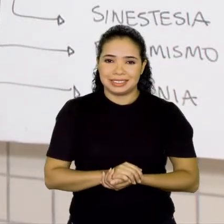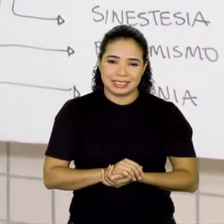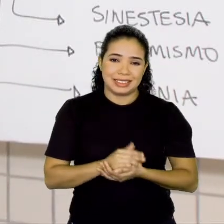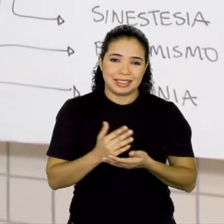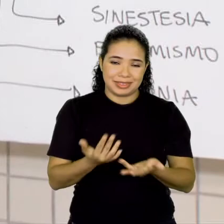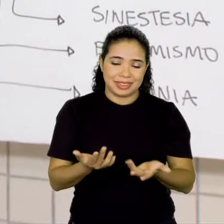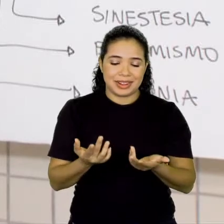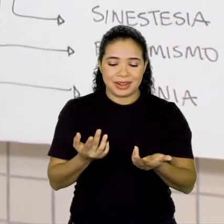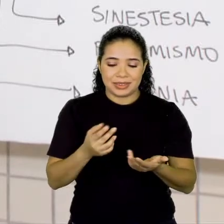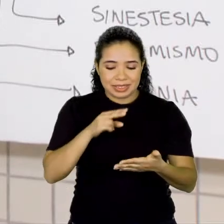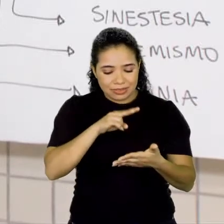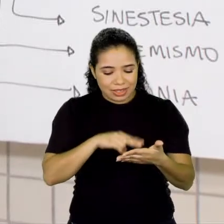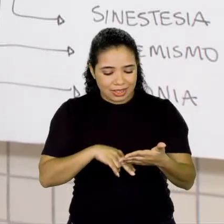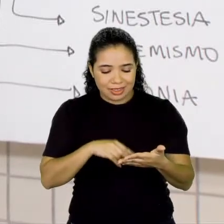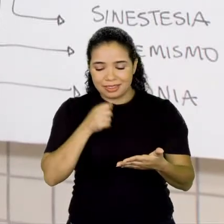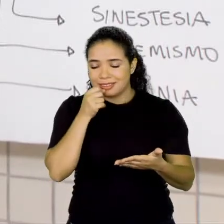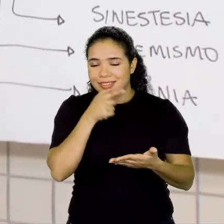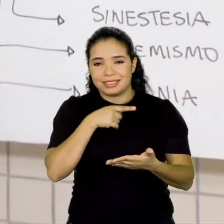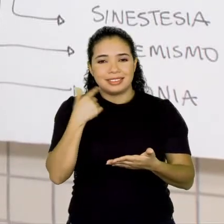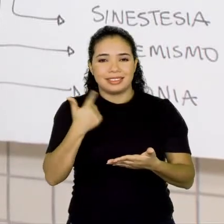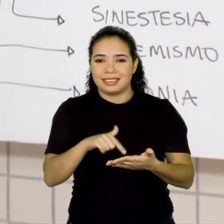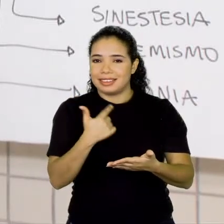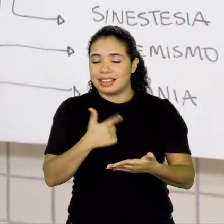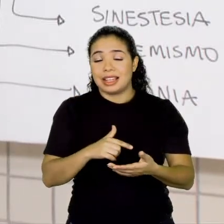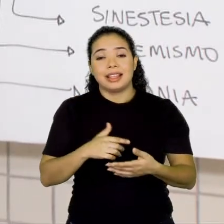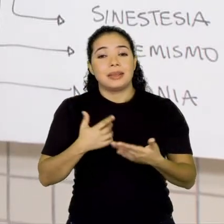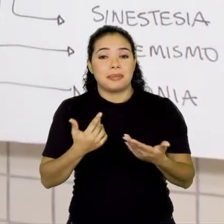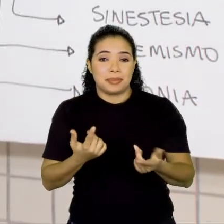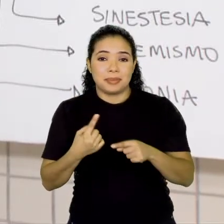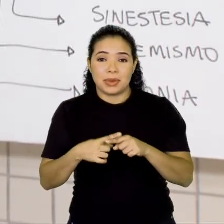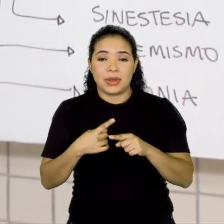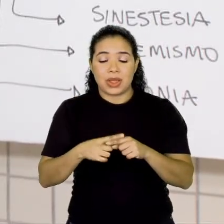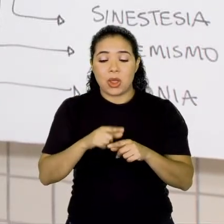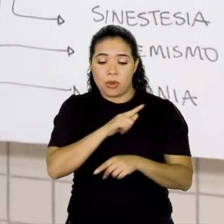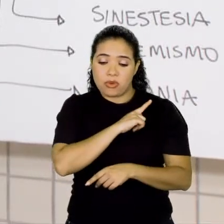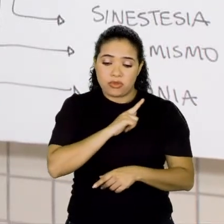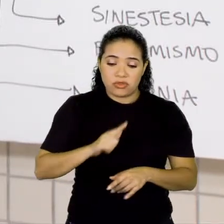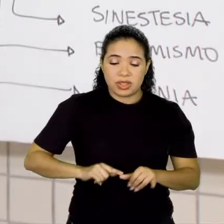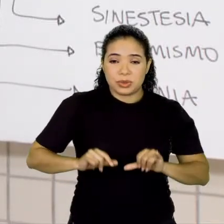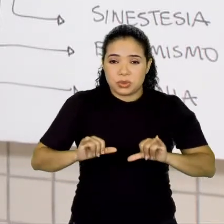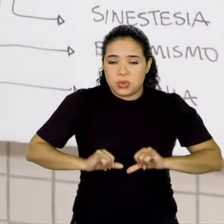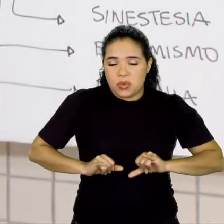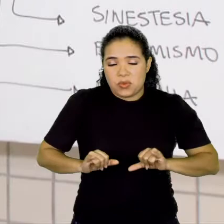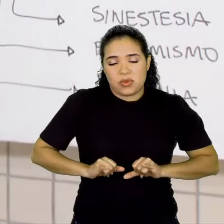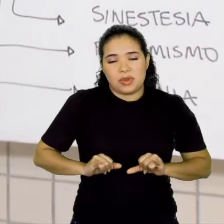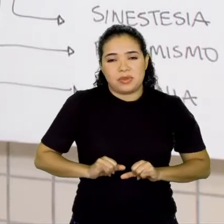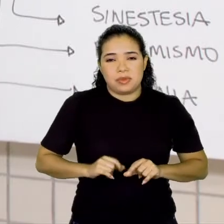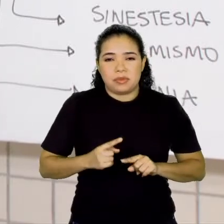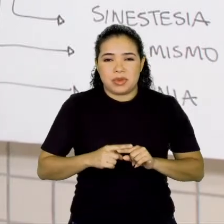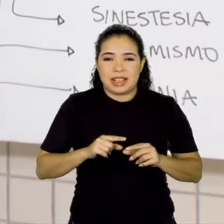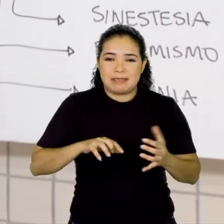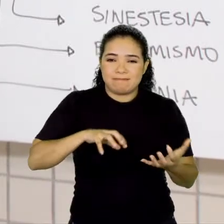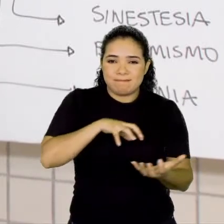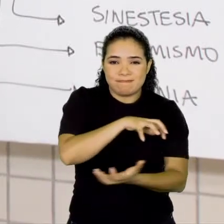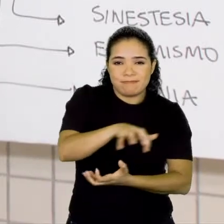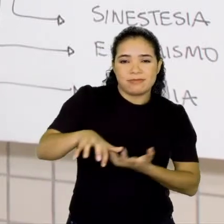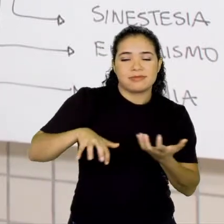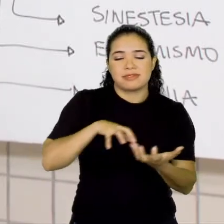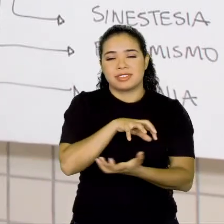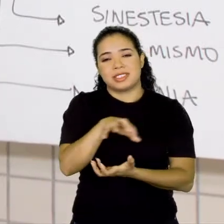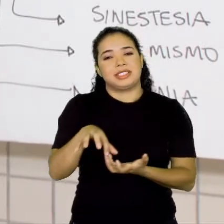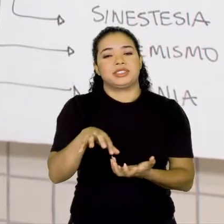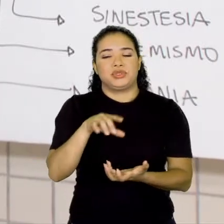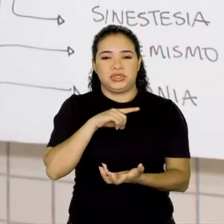narrativa você vai ver que o governo, ele está sofrendo, né, com bastante revoluções na época